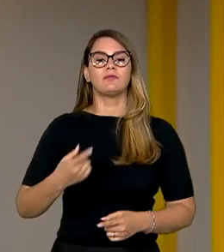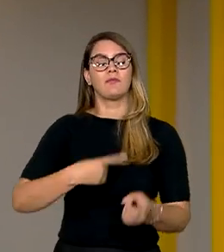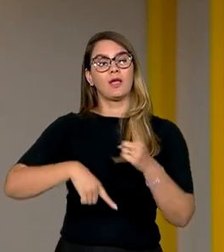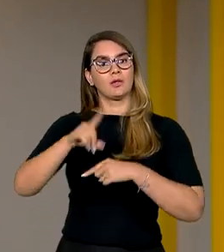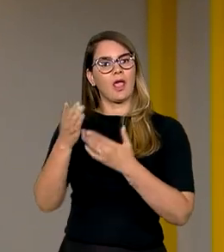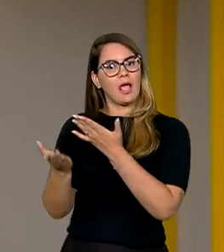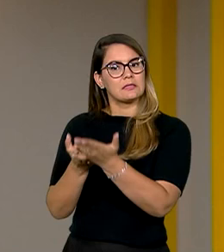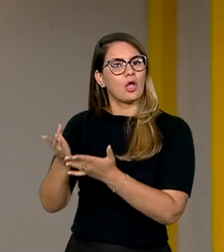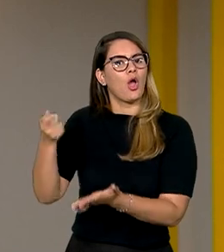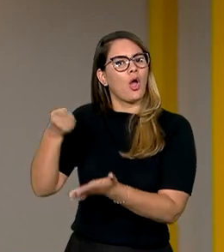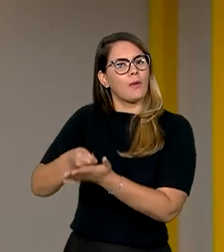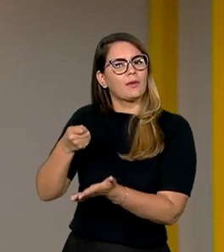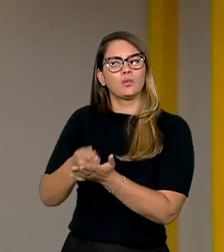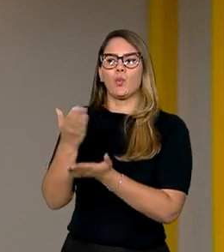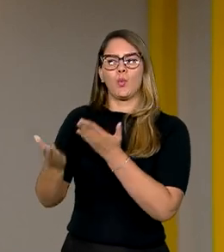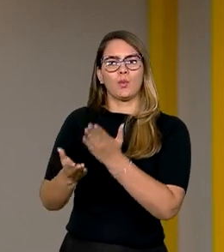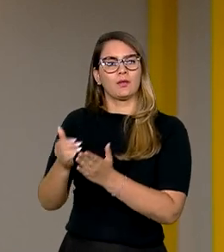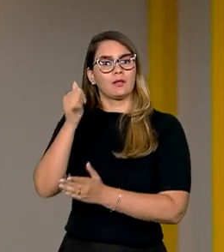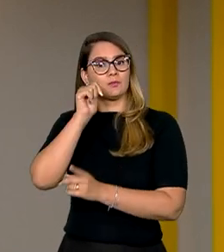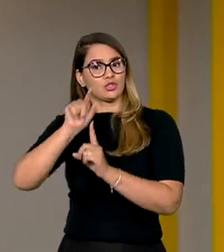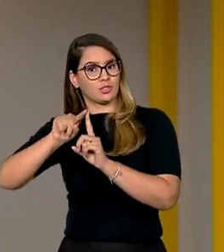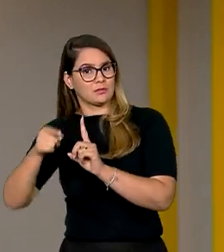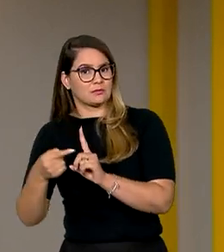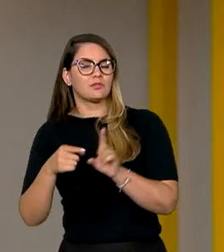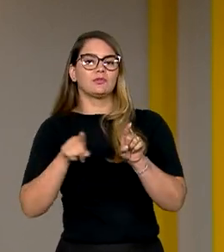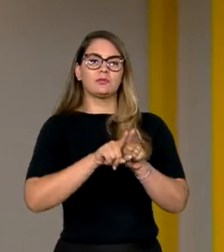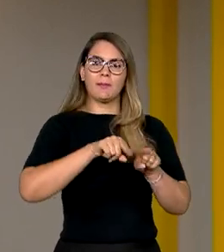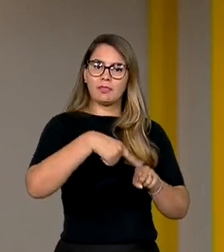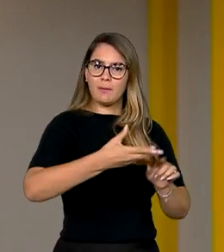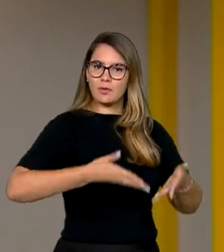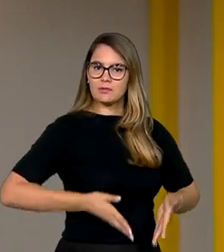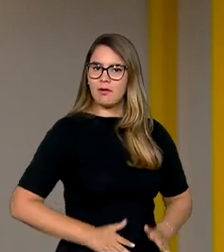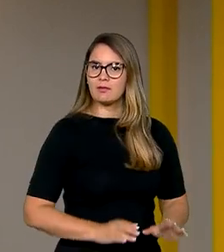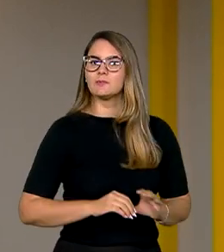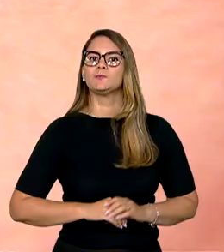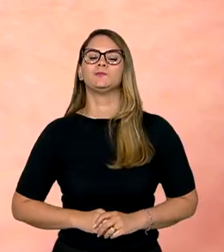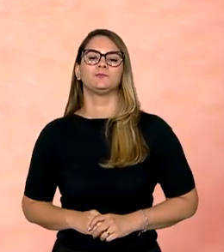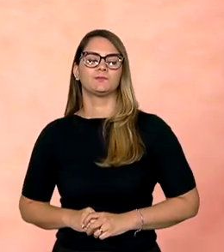essa assistência obrigatória para os cuidados na gestação e no pós-parto.